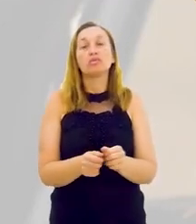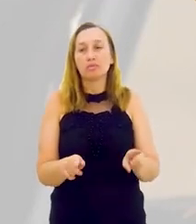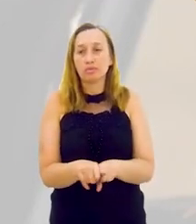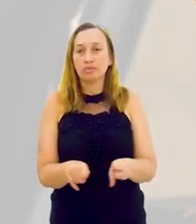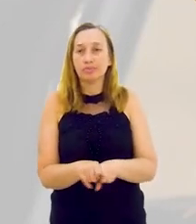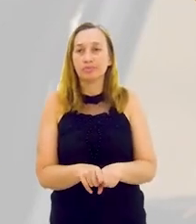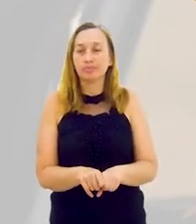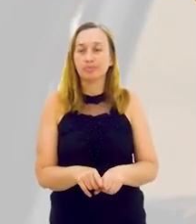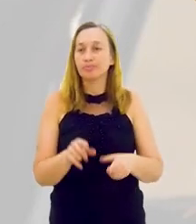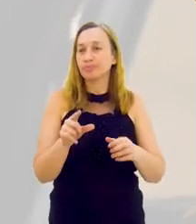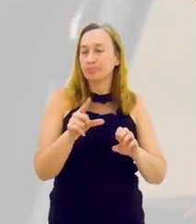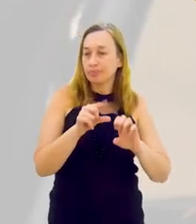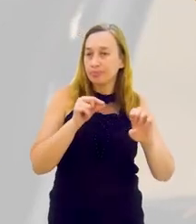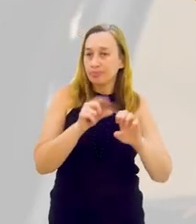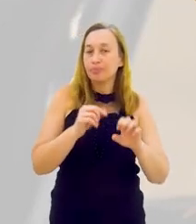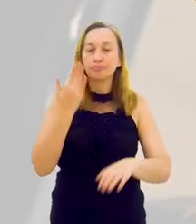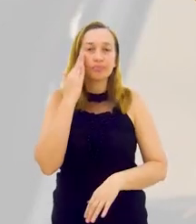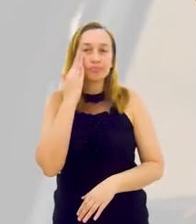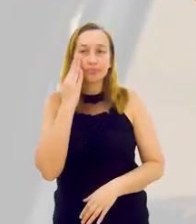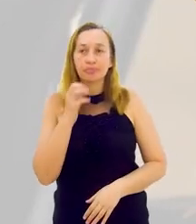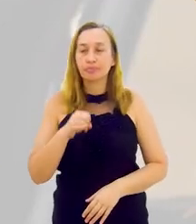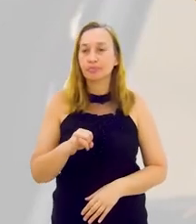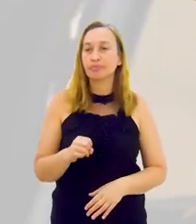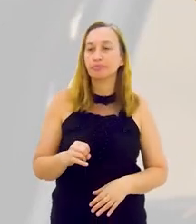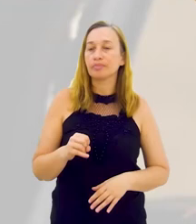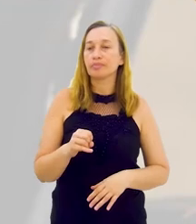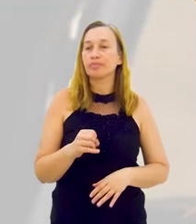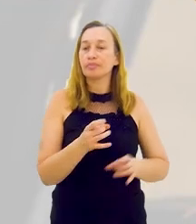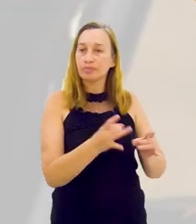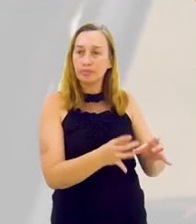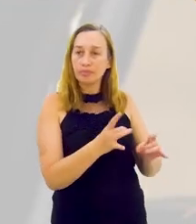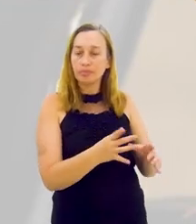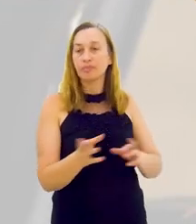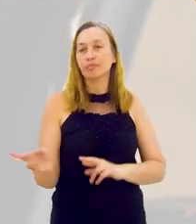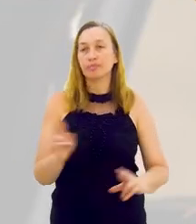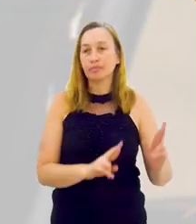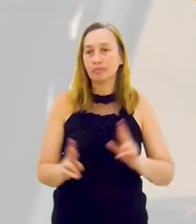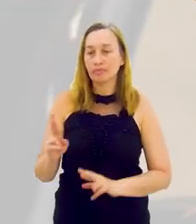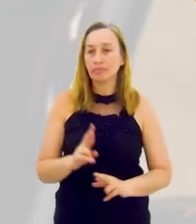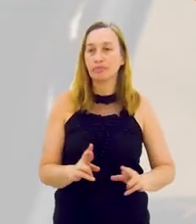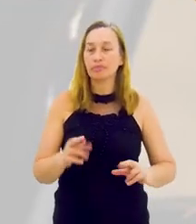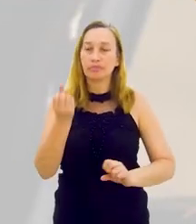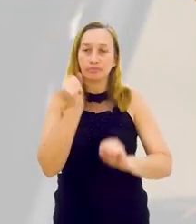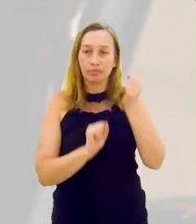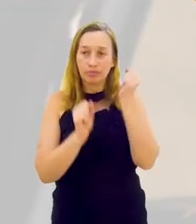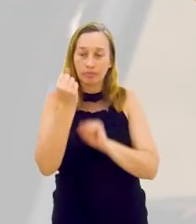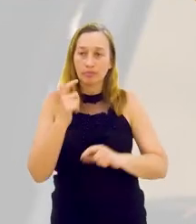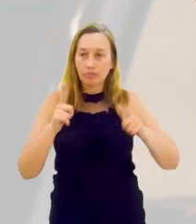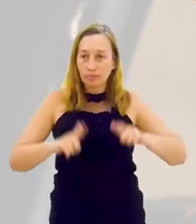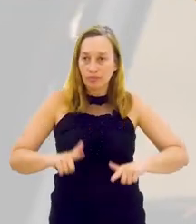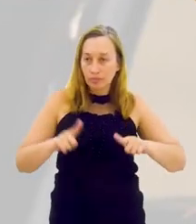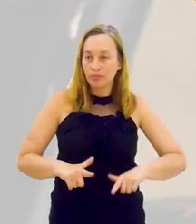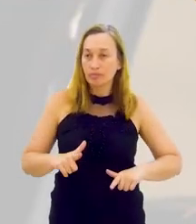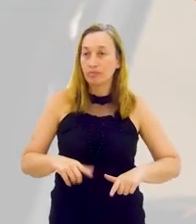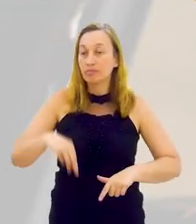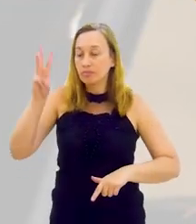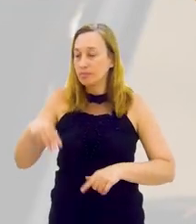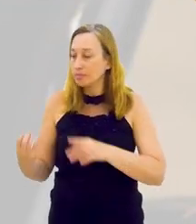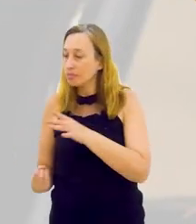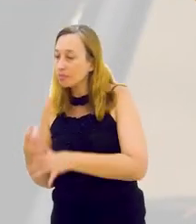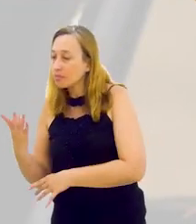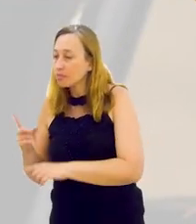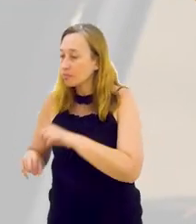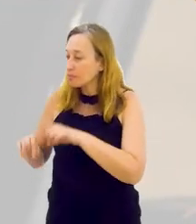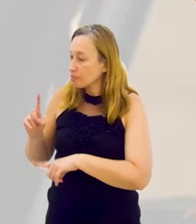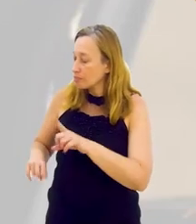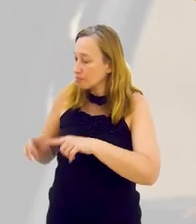sistema, com o judiciário junto, e, ao mesmo tempo, o empreendedor entender que, se ele é do comércio, ele tem que se relacionar com a indústria local, com